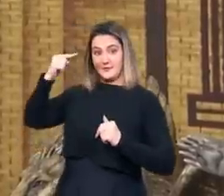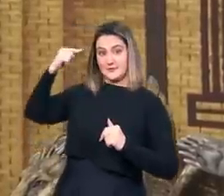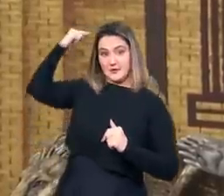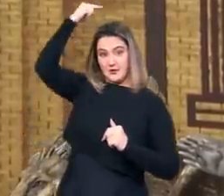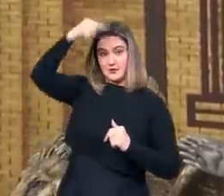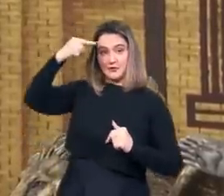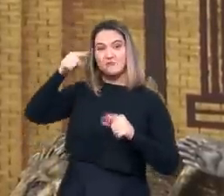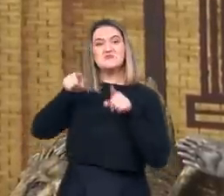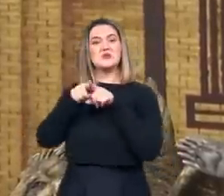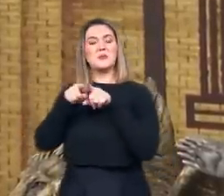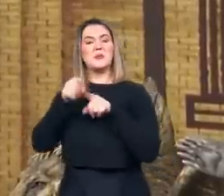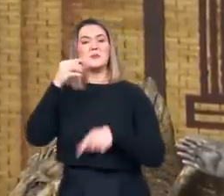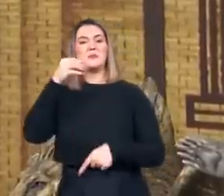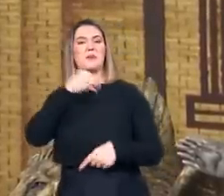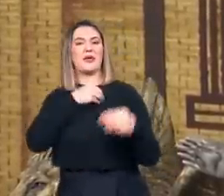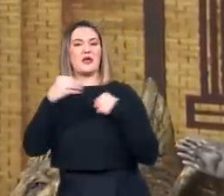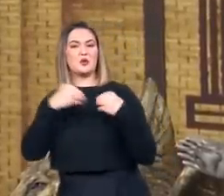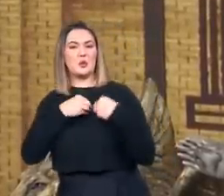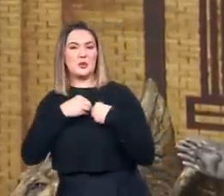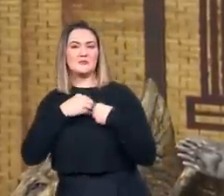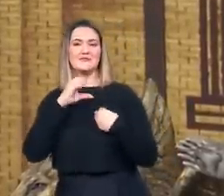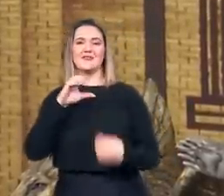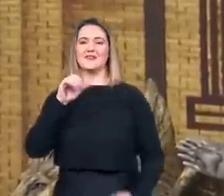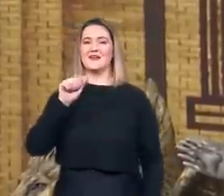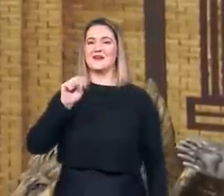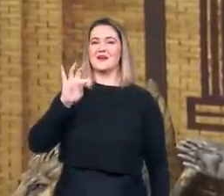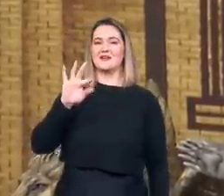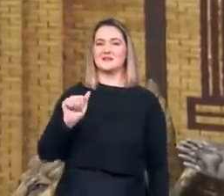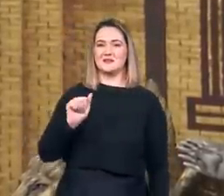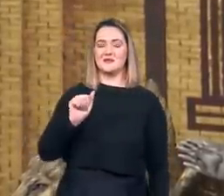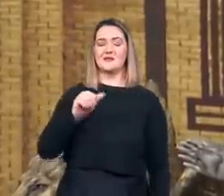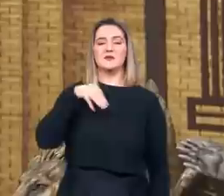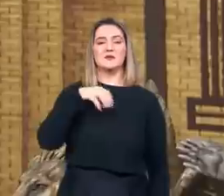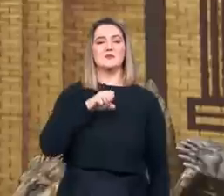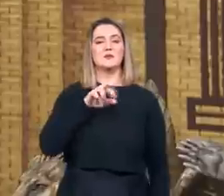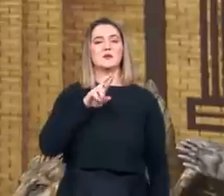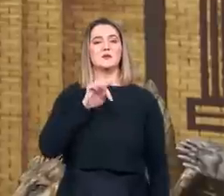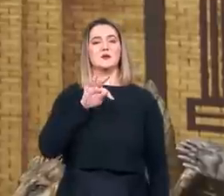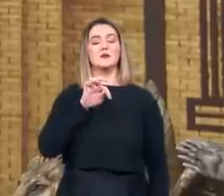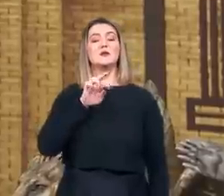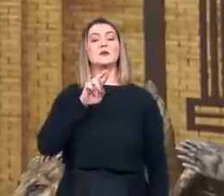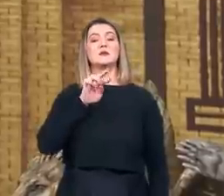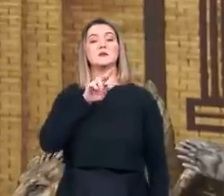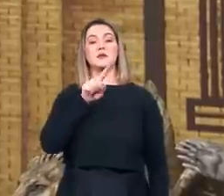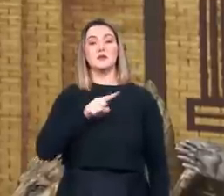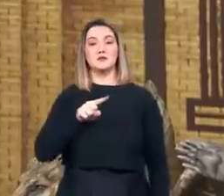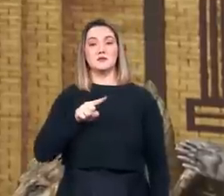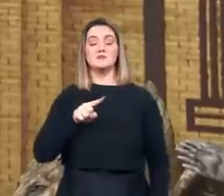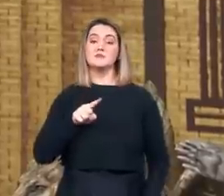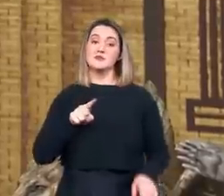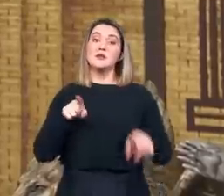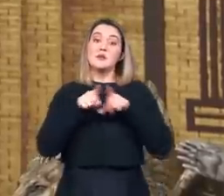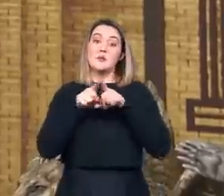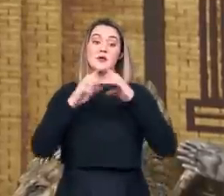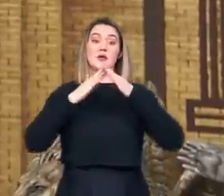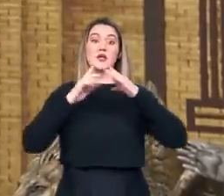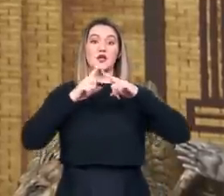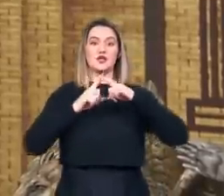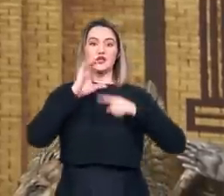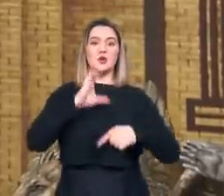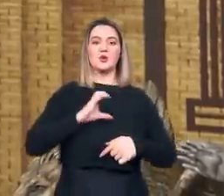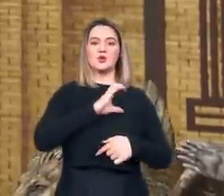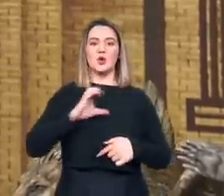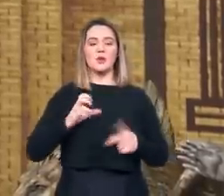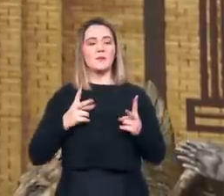Casta Meretrix, e como a própria Igreja Católica reconhece erros passados cometidos por ela ou por pessoas,